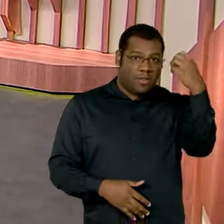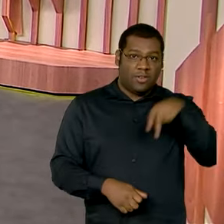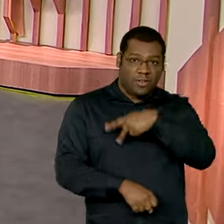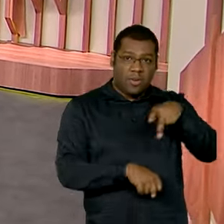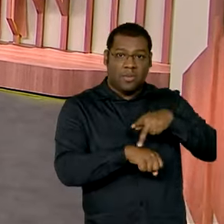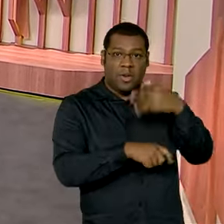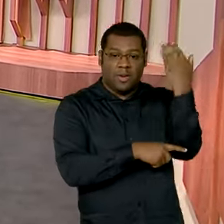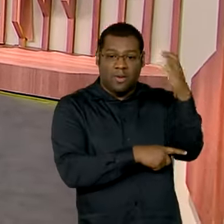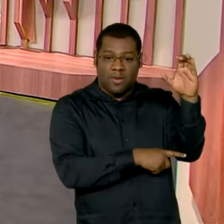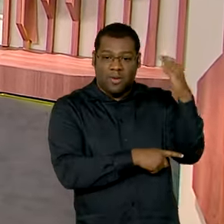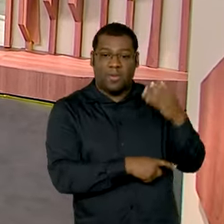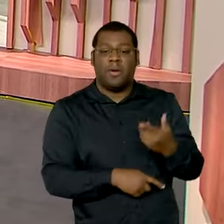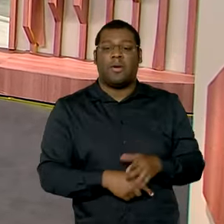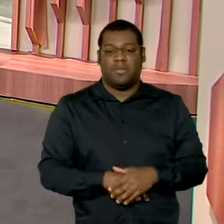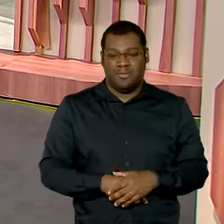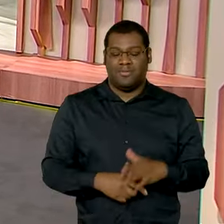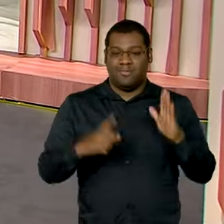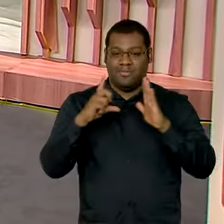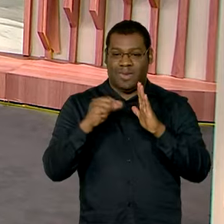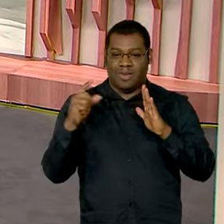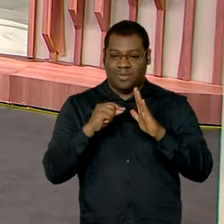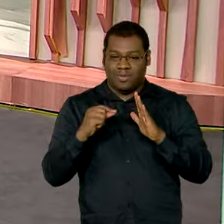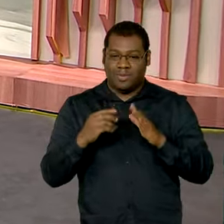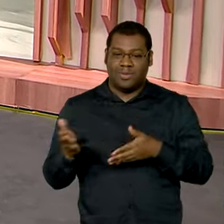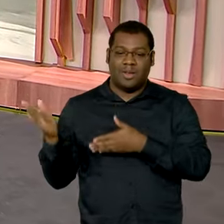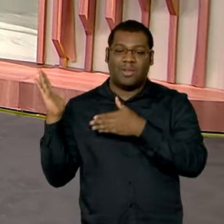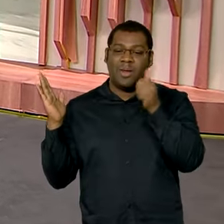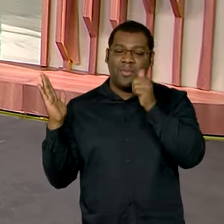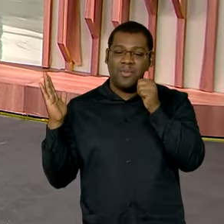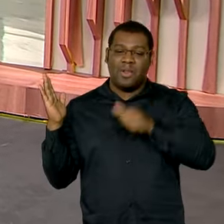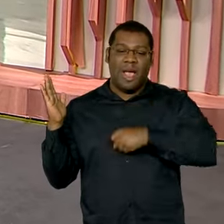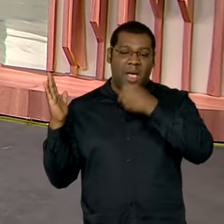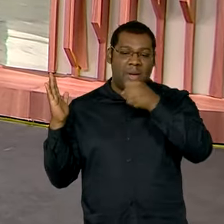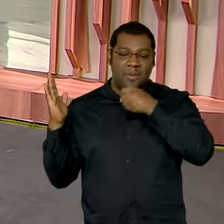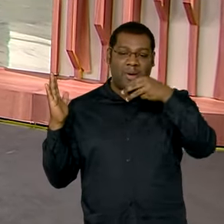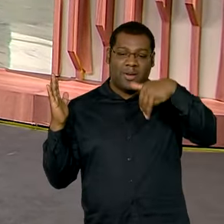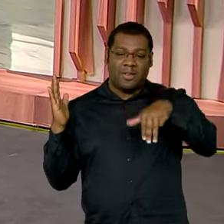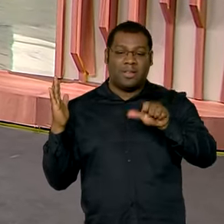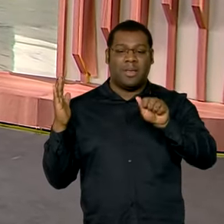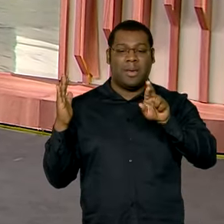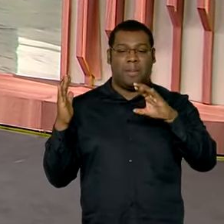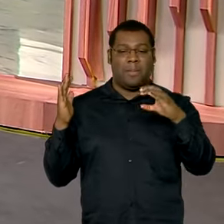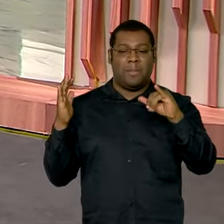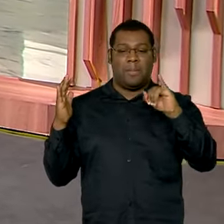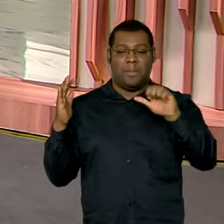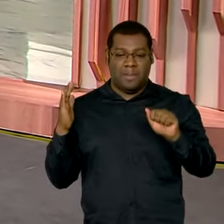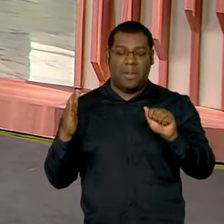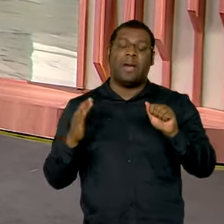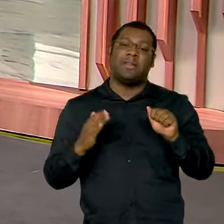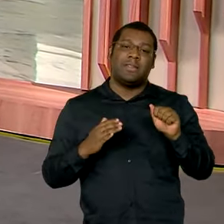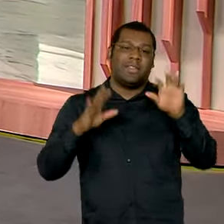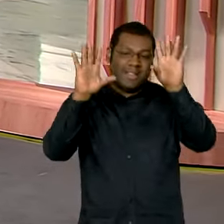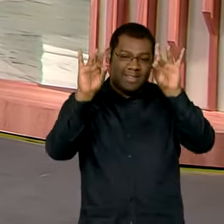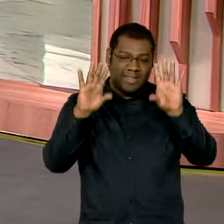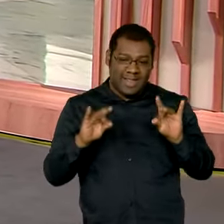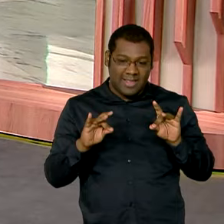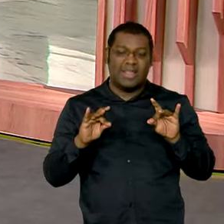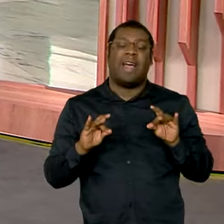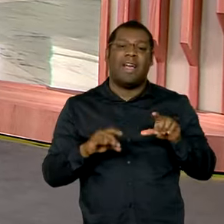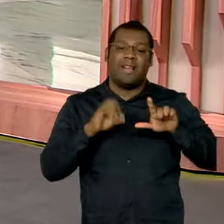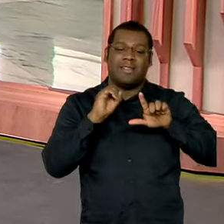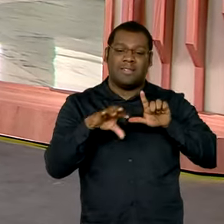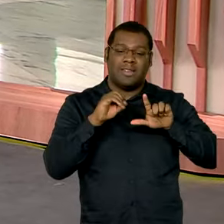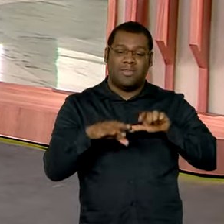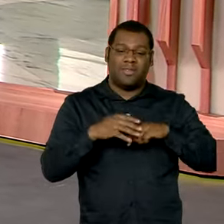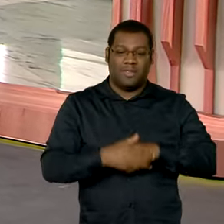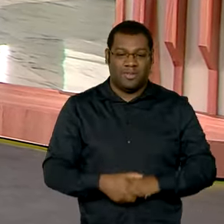vamos ao Palácio do Planalto conversar com a repórter Márcia Fernandes, que tem os detalhes ao vivo desta visita de Estado do presidente.